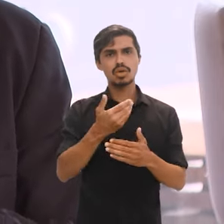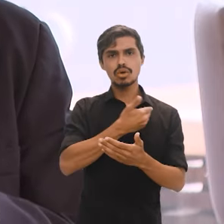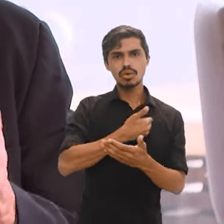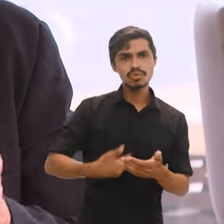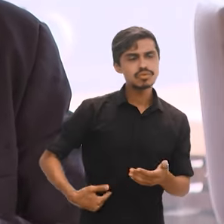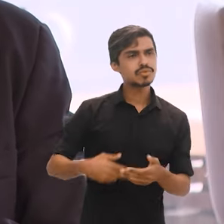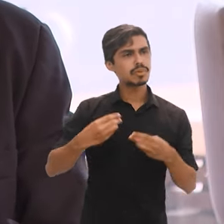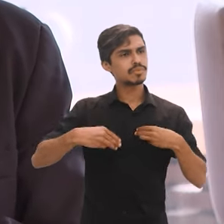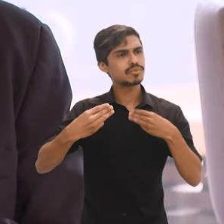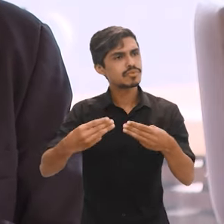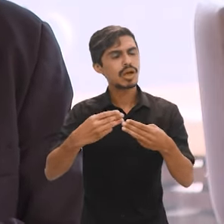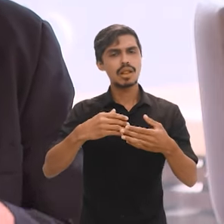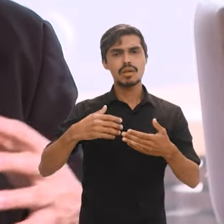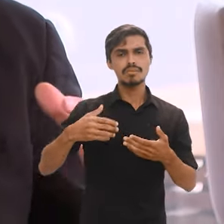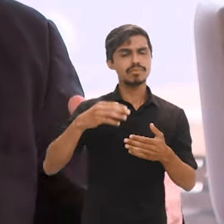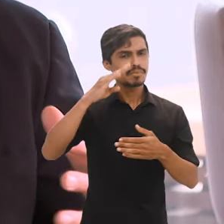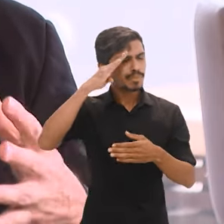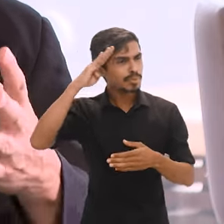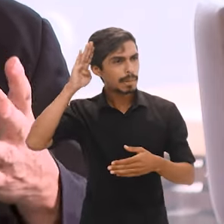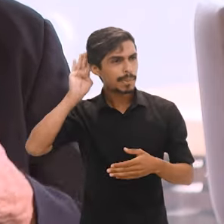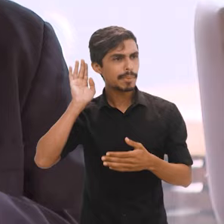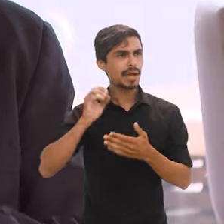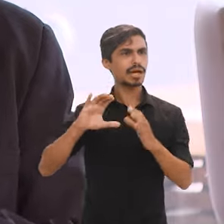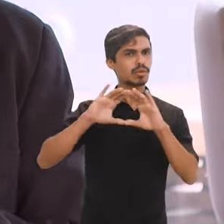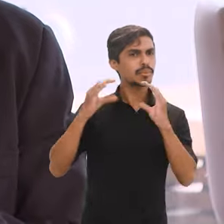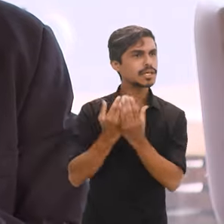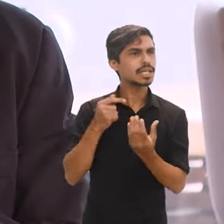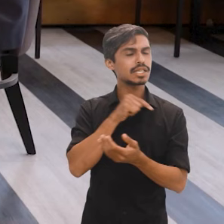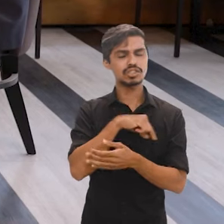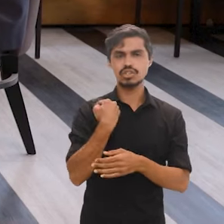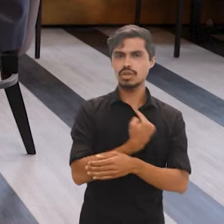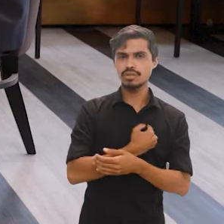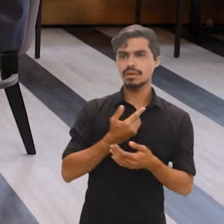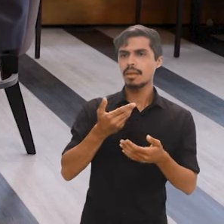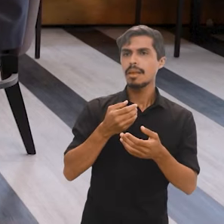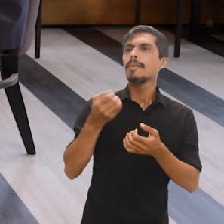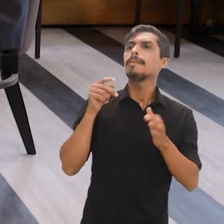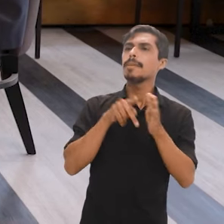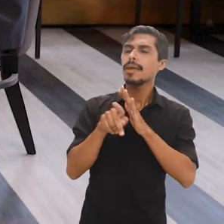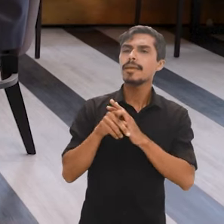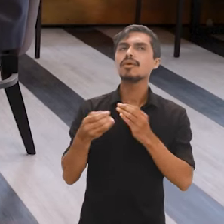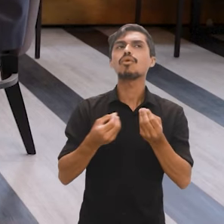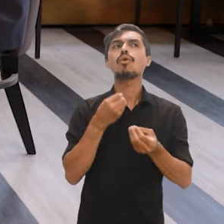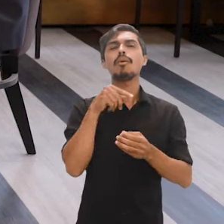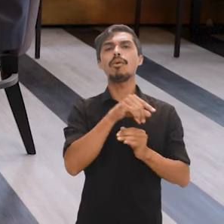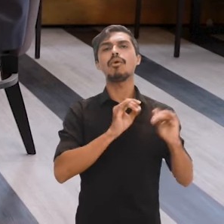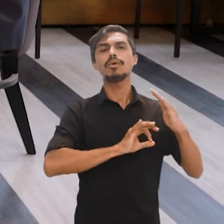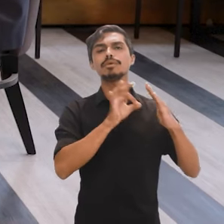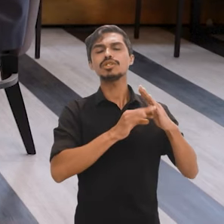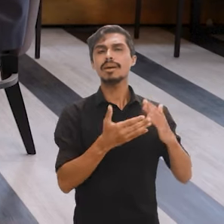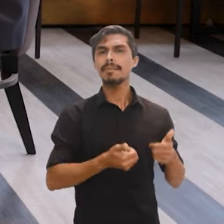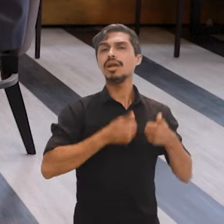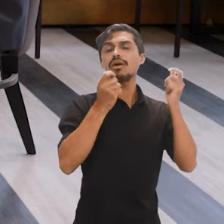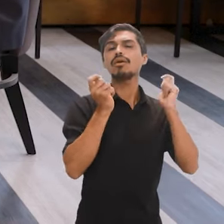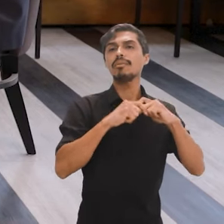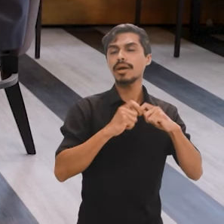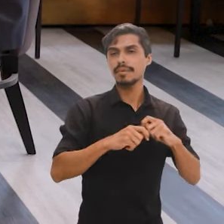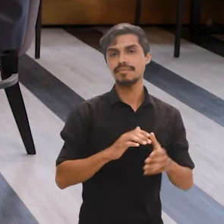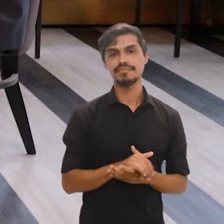governos, com a comunidade acadêmica para definirmos uma convergência em termos de um novo modelo para o IBGE. E com esse